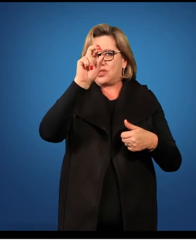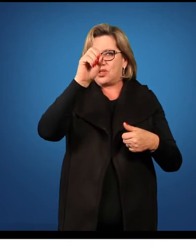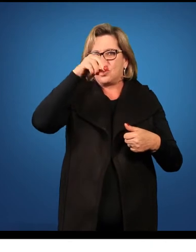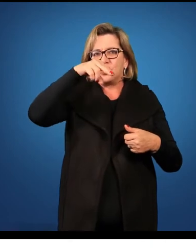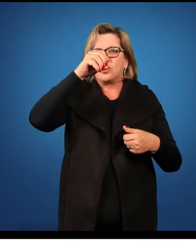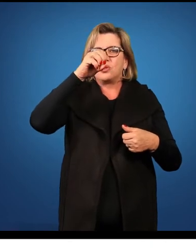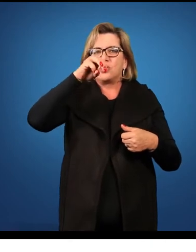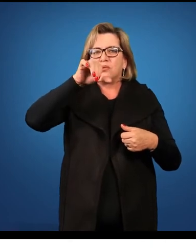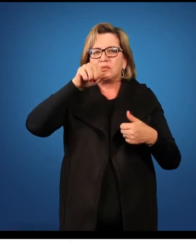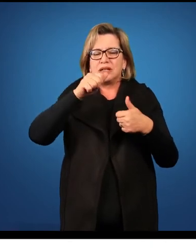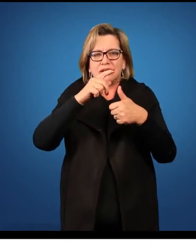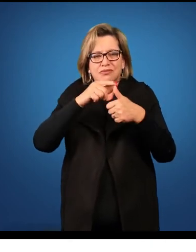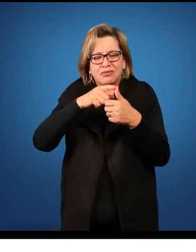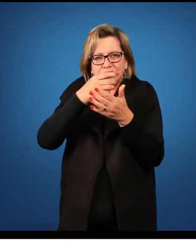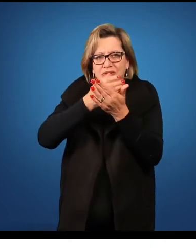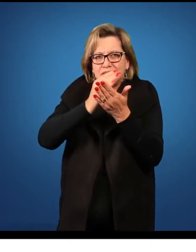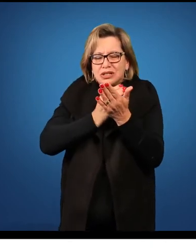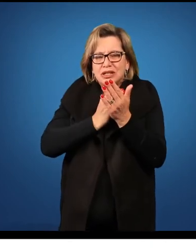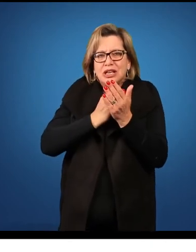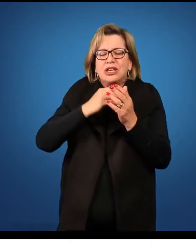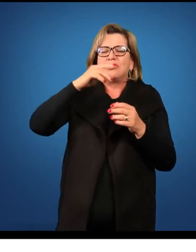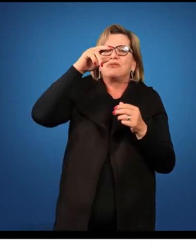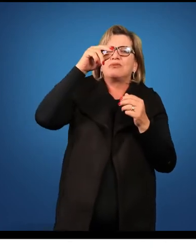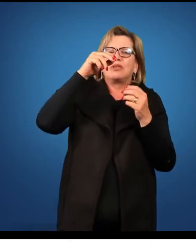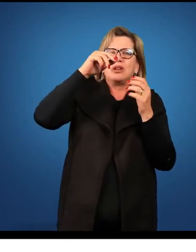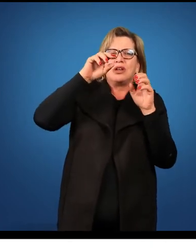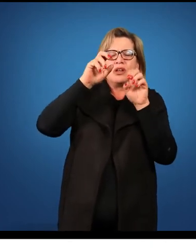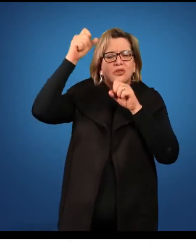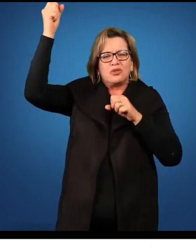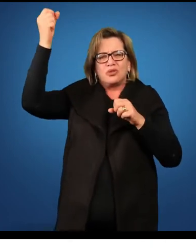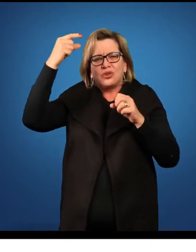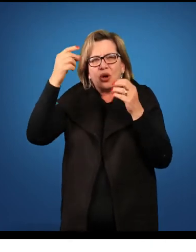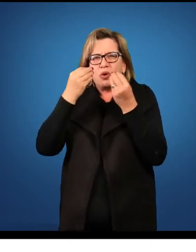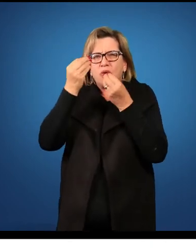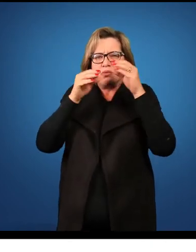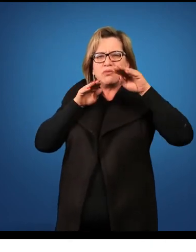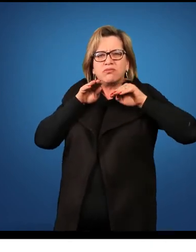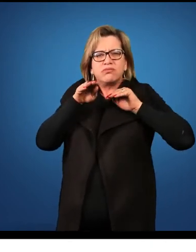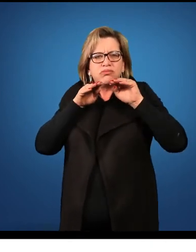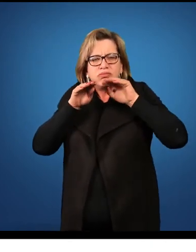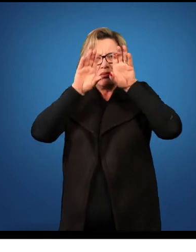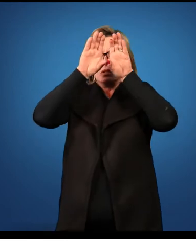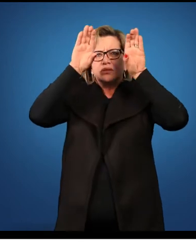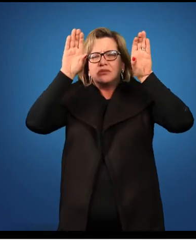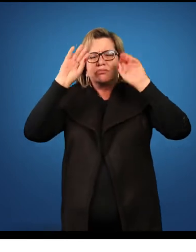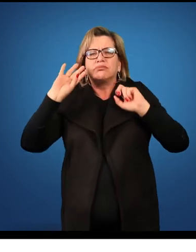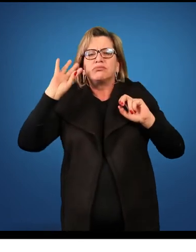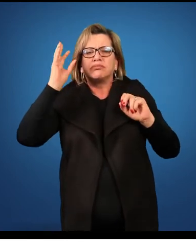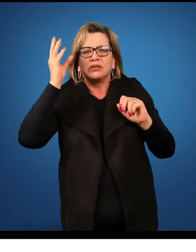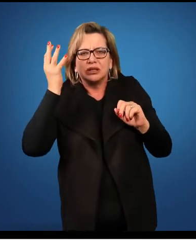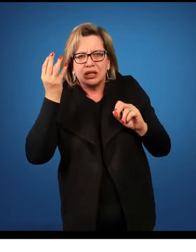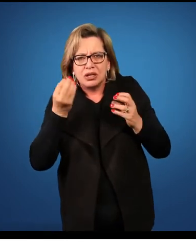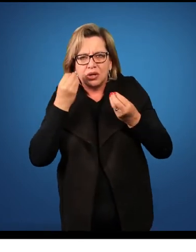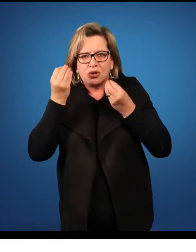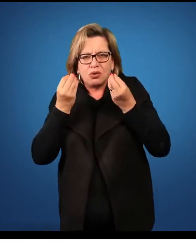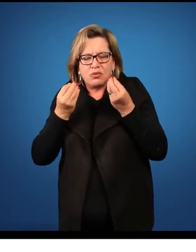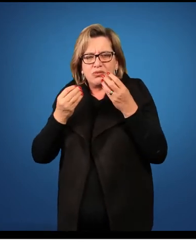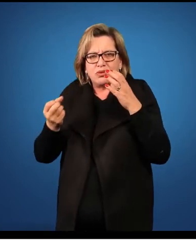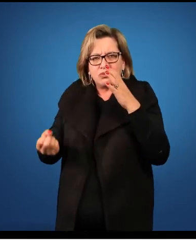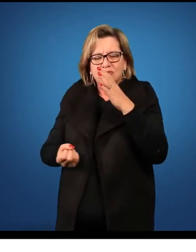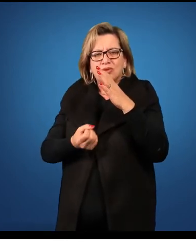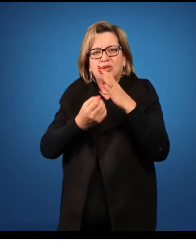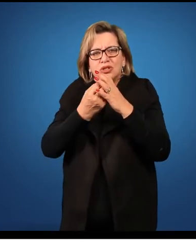desmembrada em universo, sistema solar, movimentos celestres e terrestres, astros, origem e evolução do universo